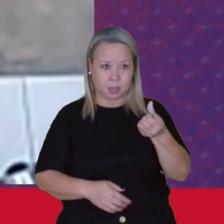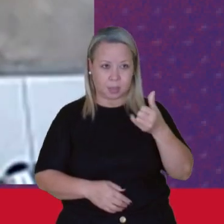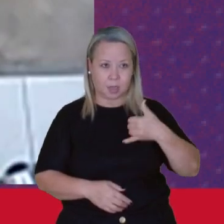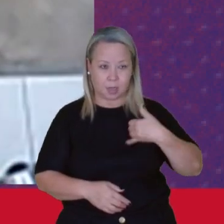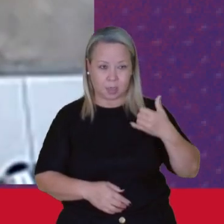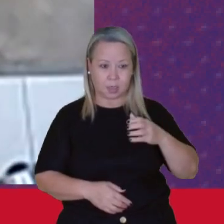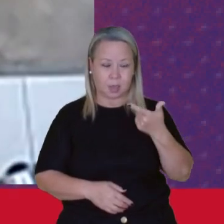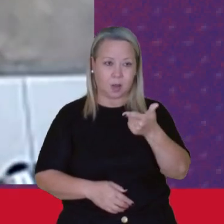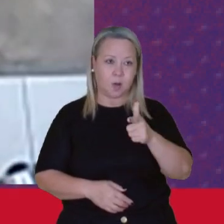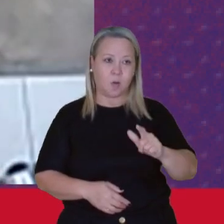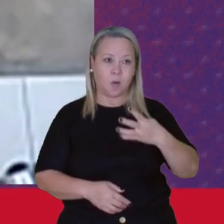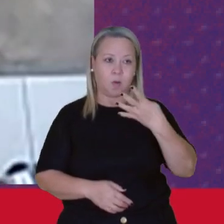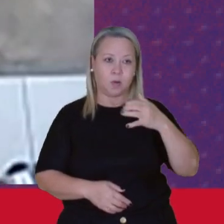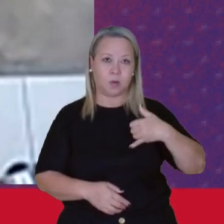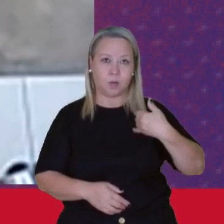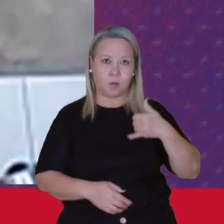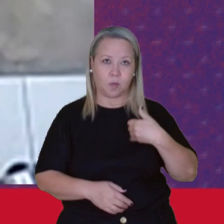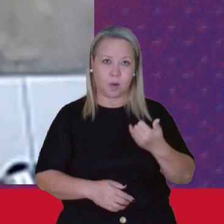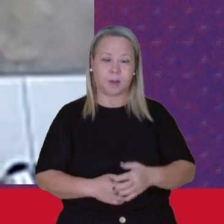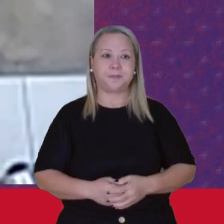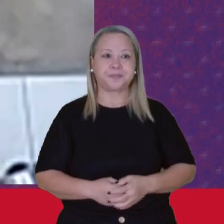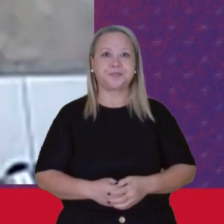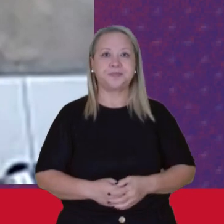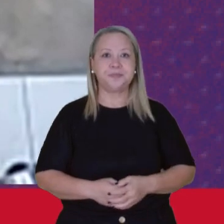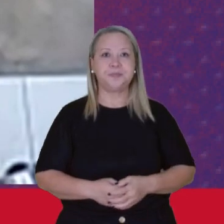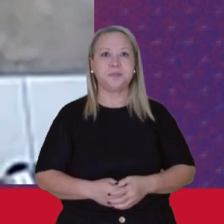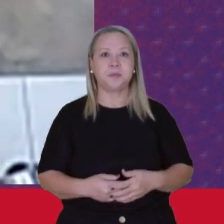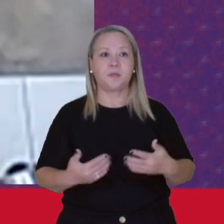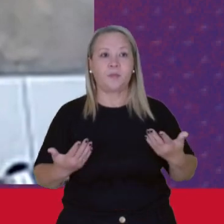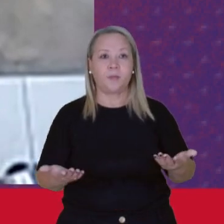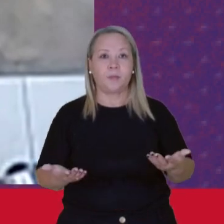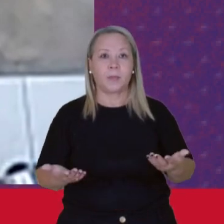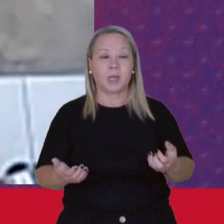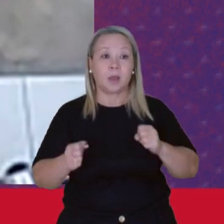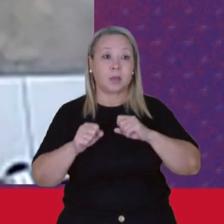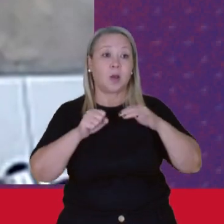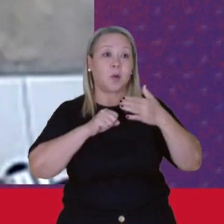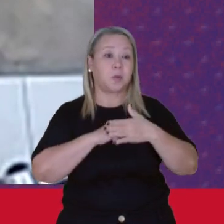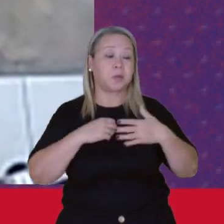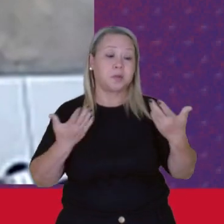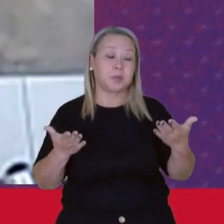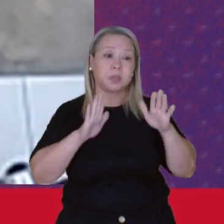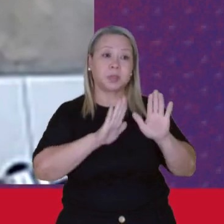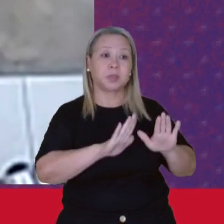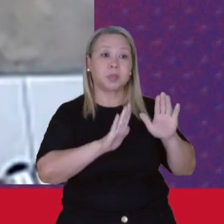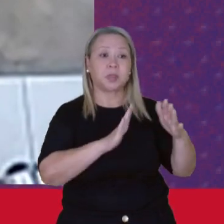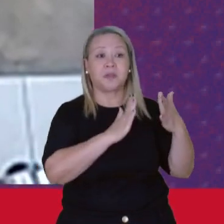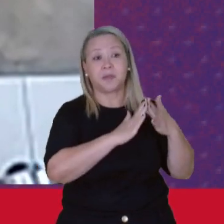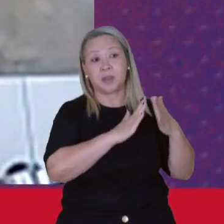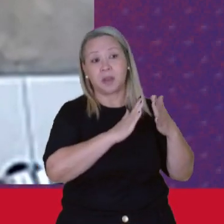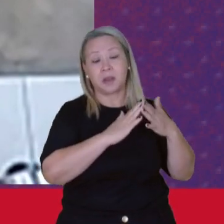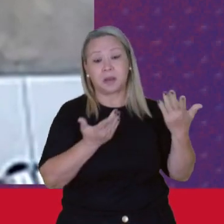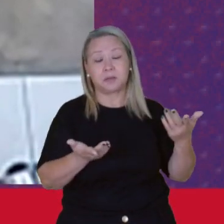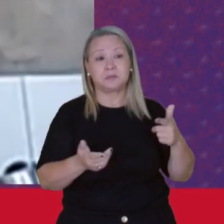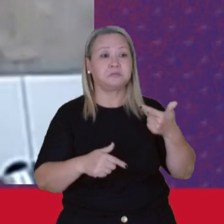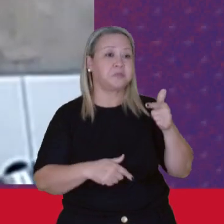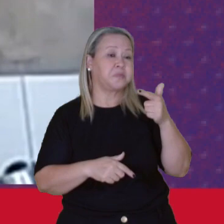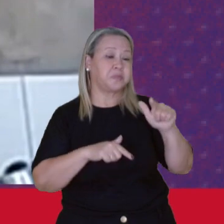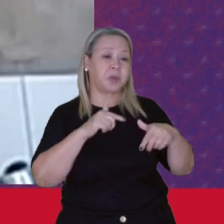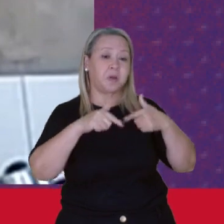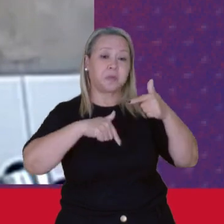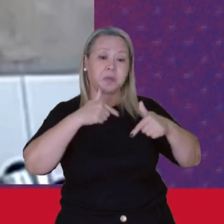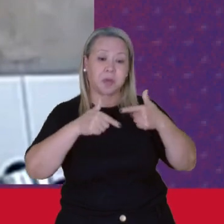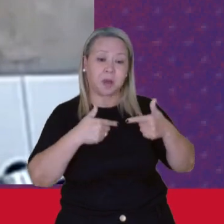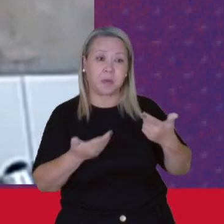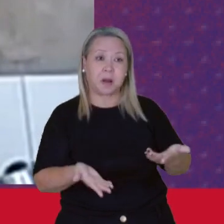Devido a pandemia Aí você tem que estar em casa Aí não tem como A gente tem que trabalhar E pagar alguém Tem